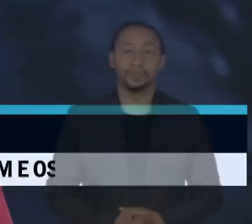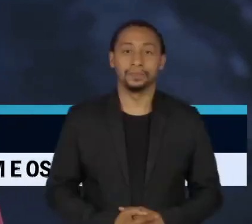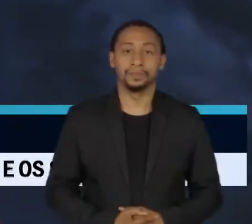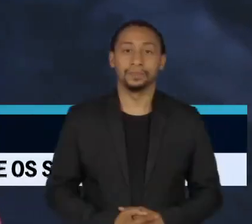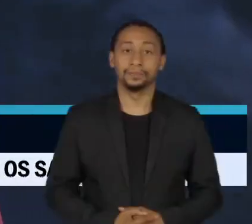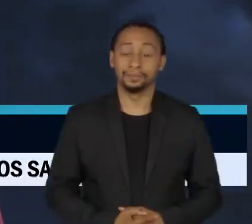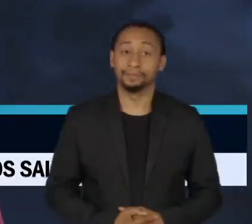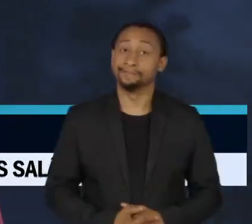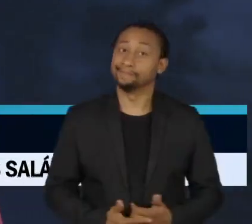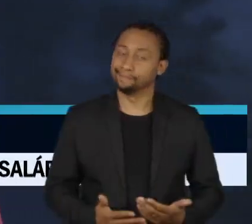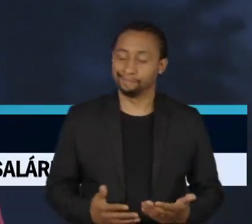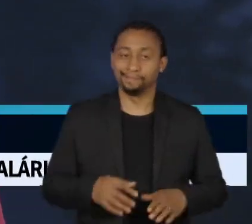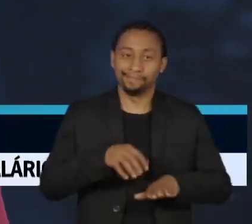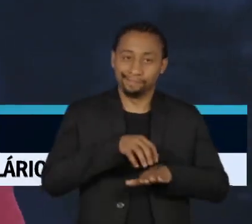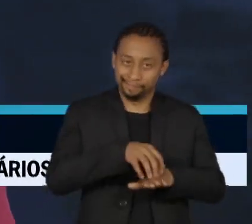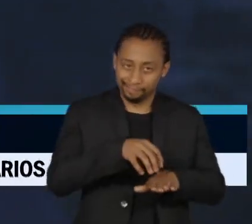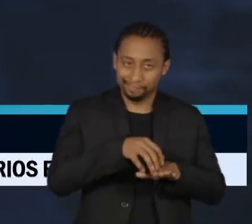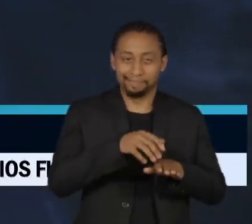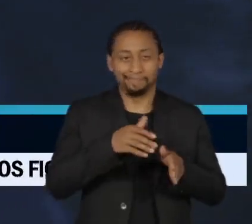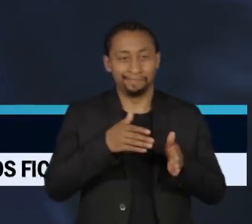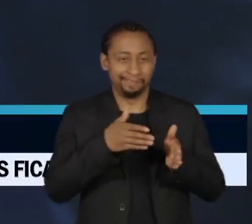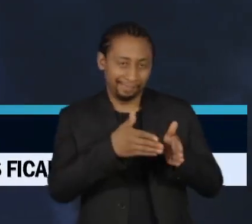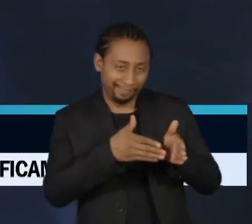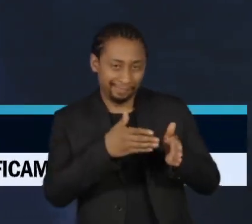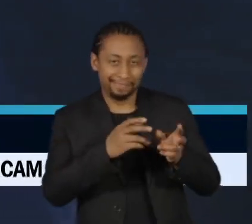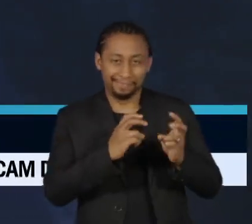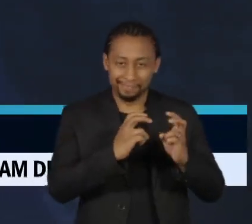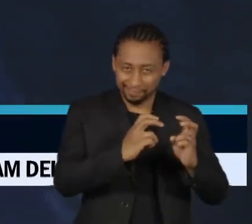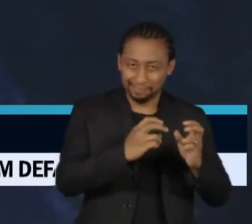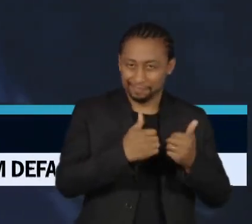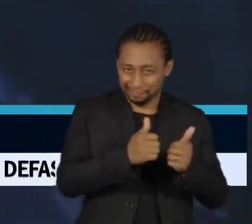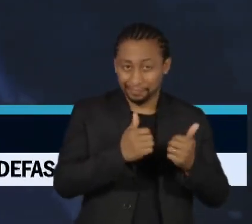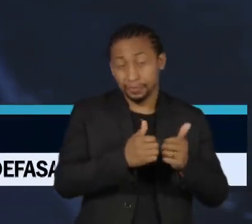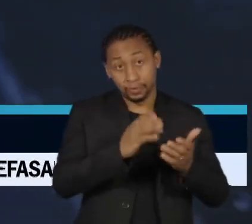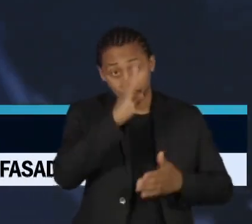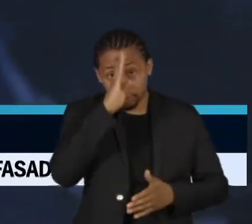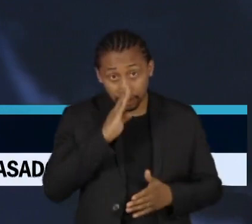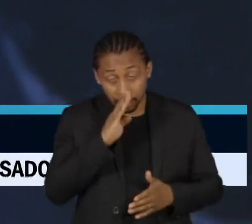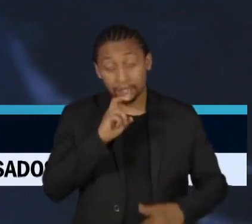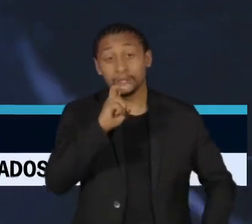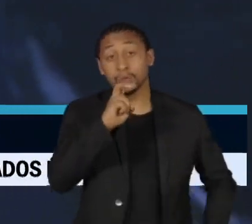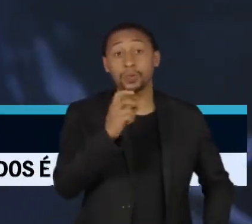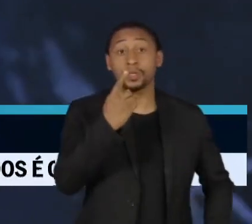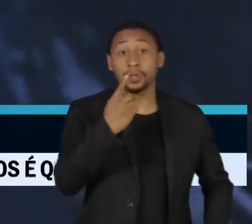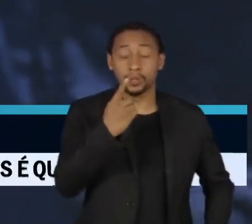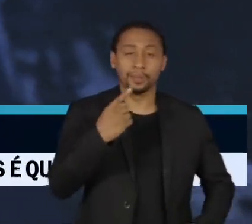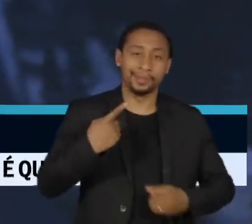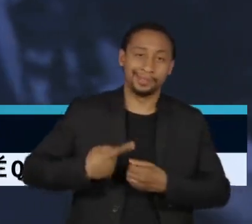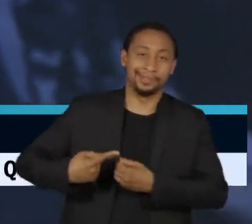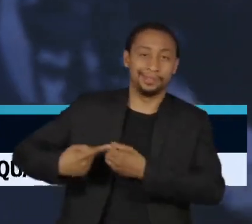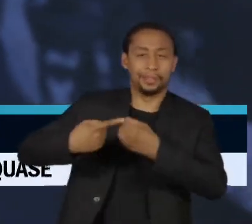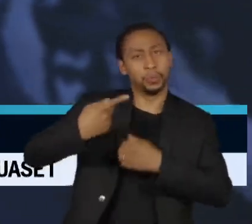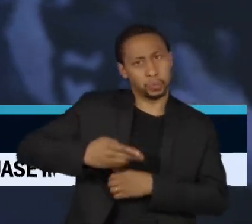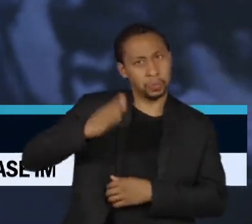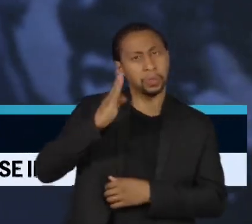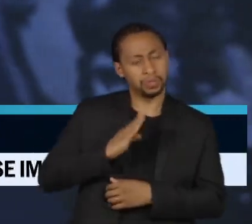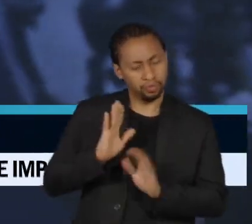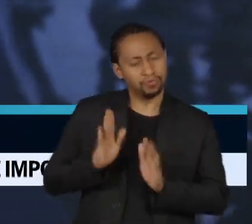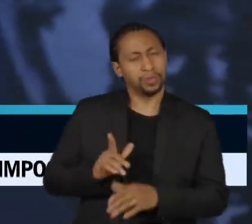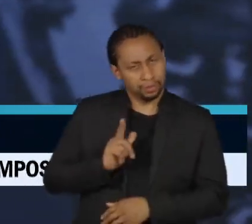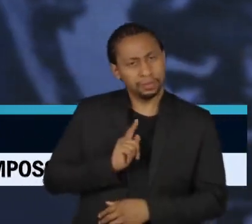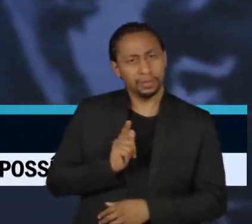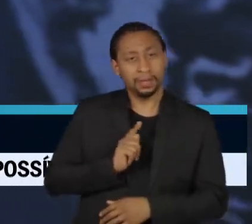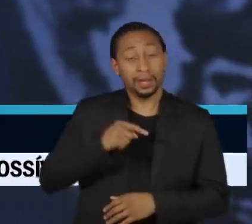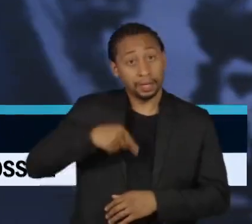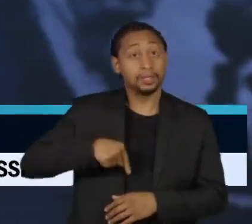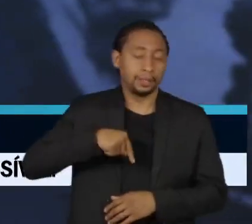O transporte público gratuito é uma realidade em 51 cidades brasileiras. A equipe de transição do novo governo estuda ampliar